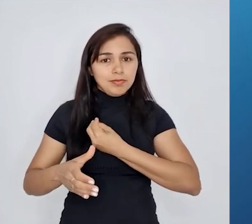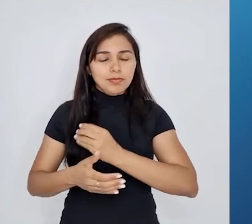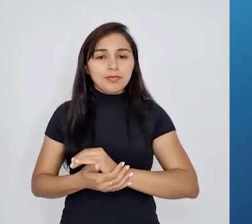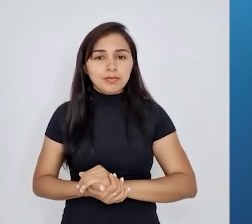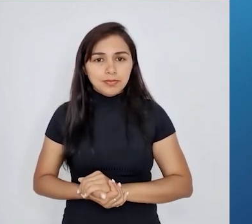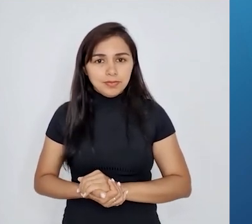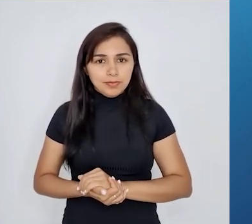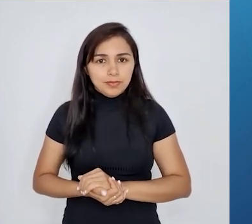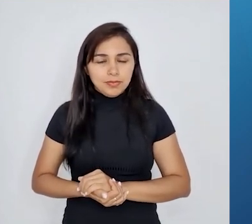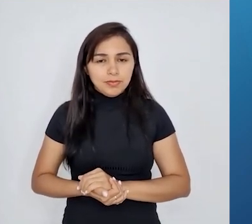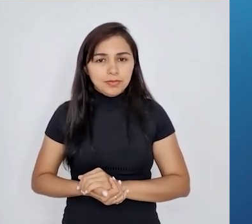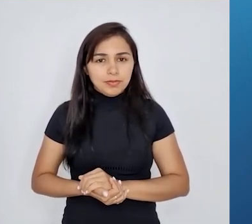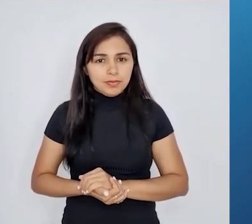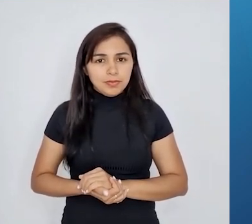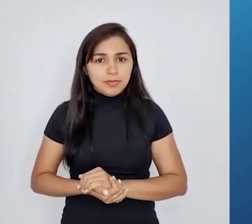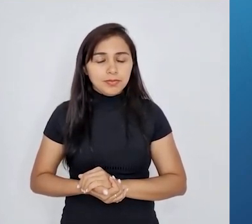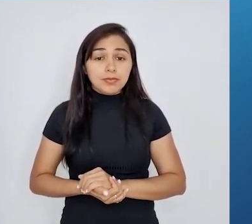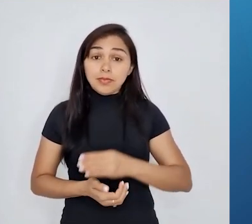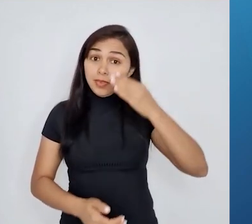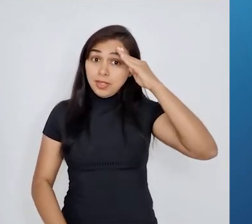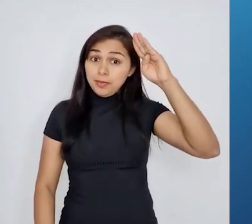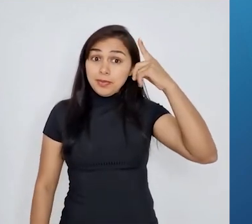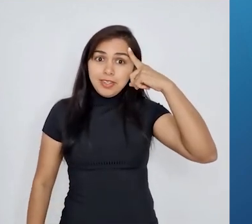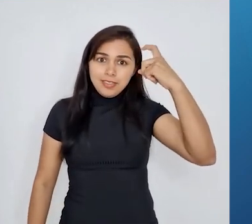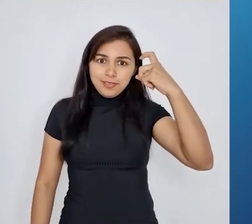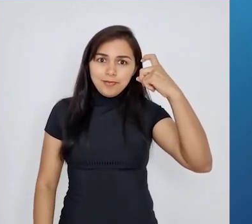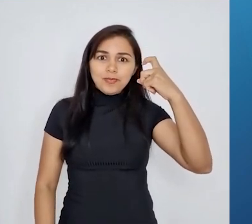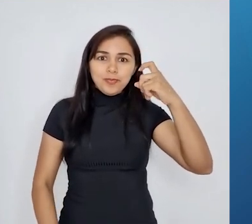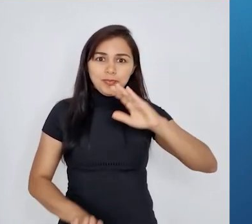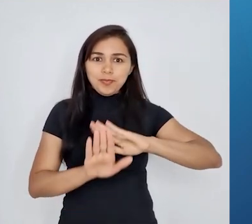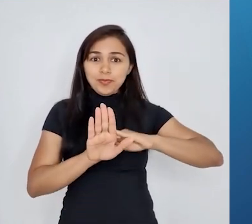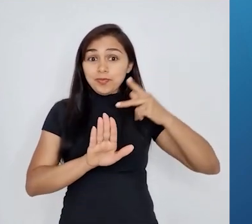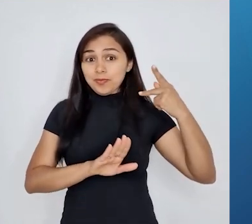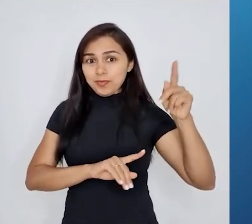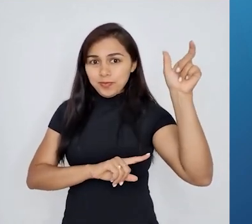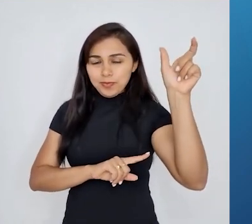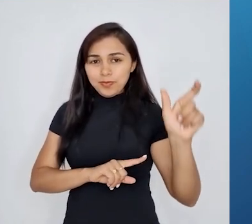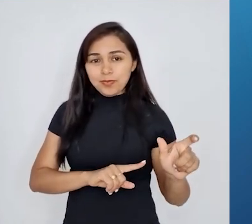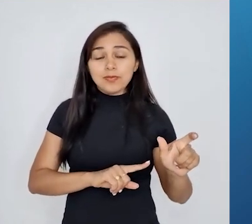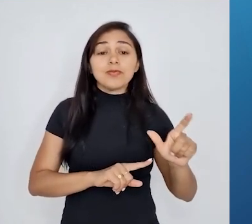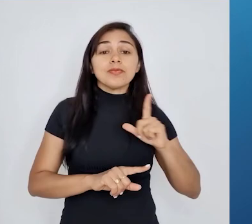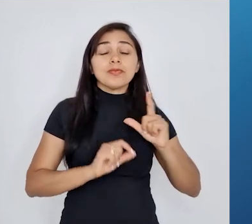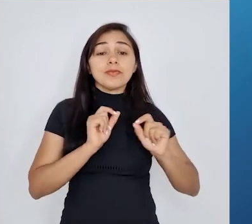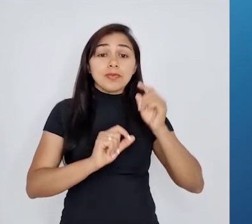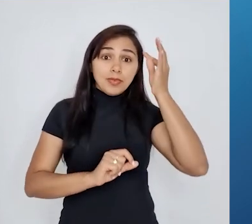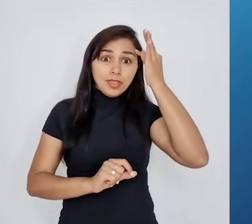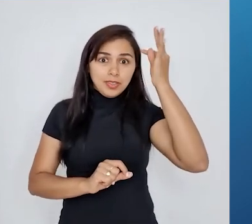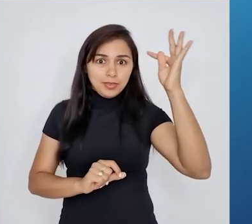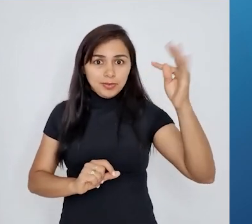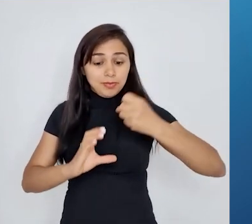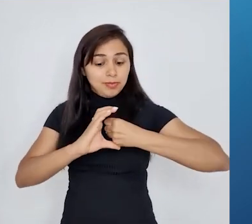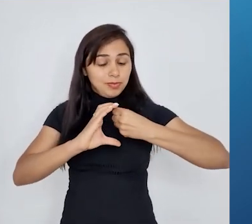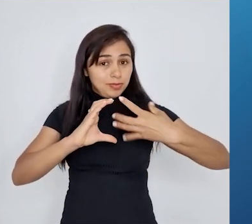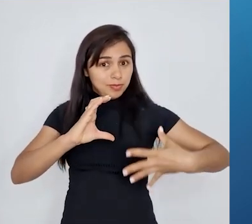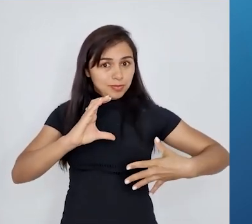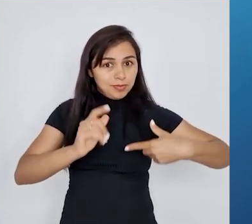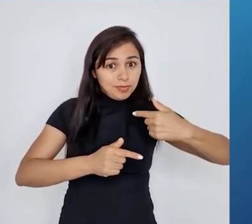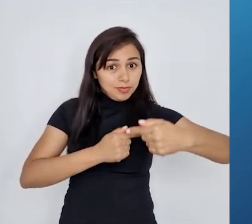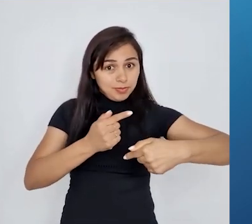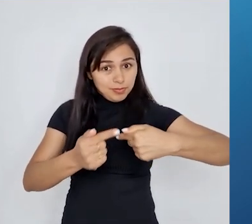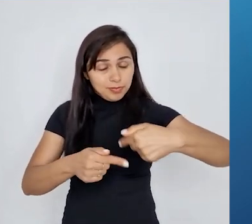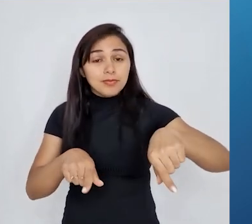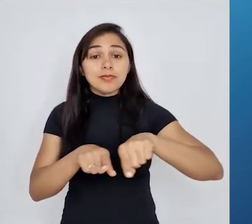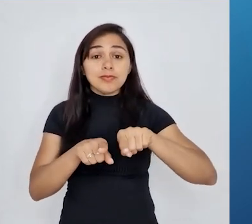Duas principais ideias de Lamarck. Nós temos a teoria da herança dos caracteres adquiridos e nós temos a lei do uso e